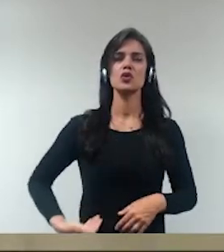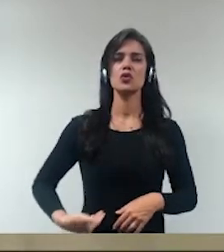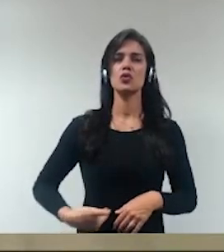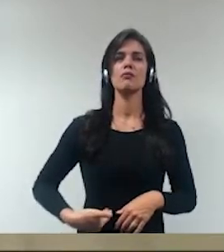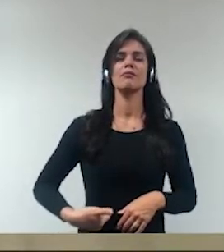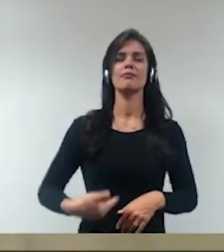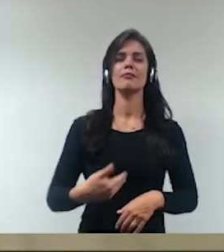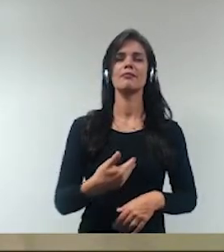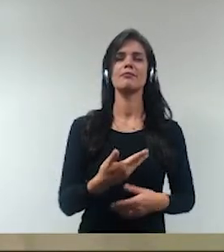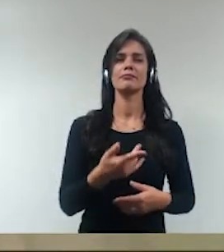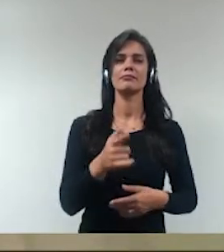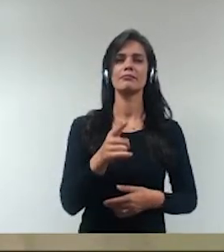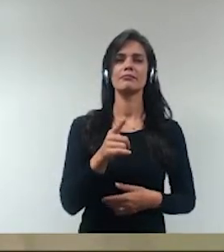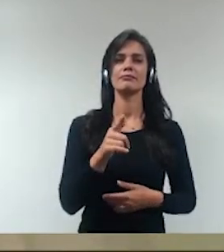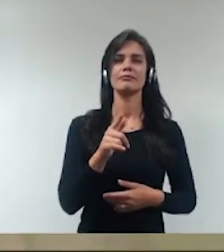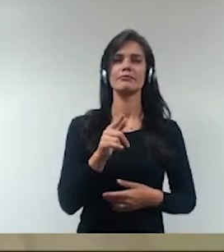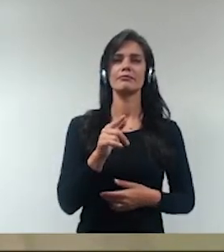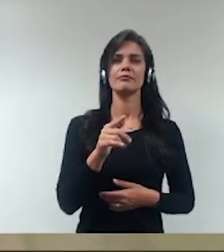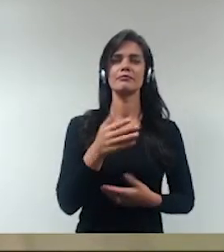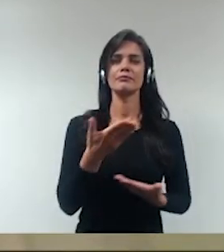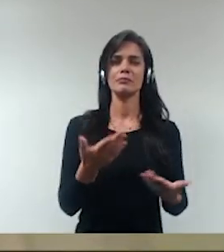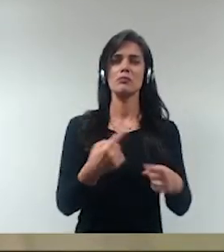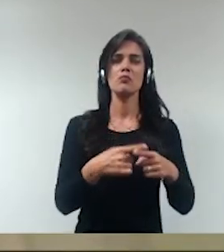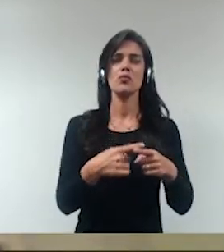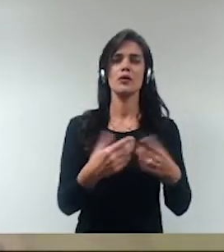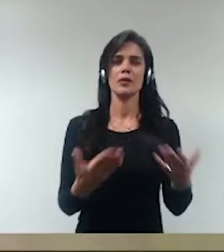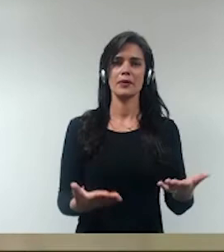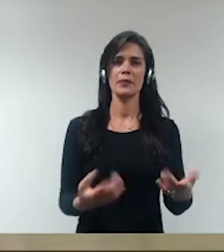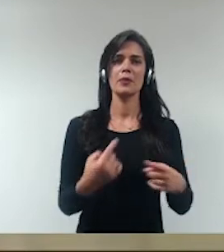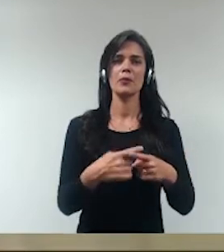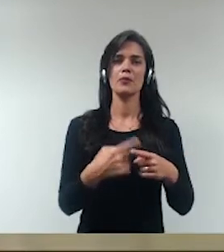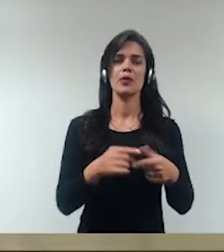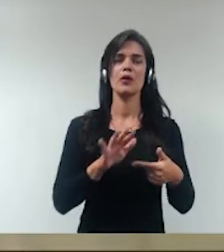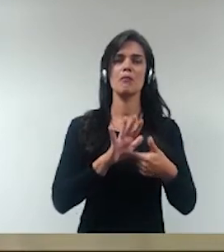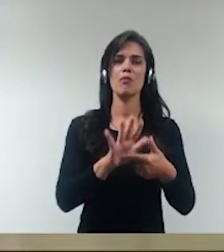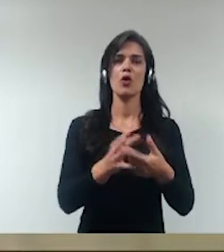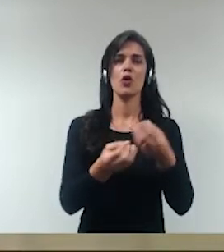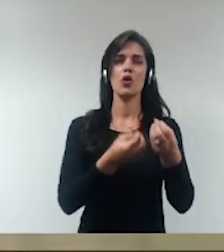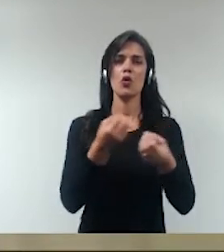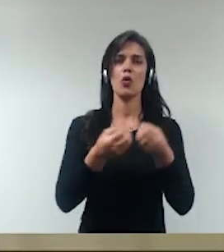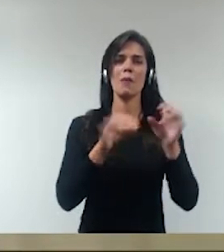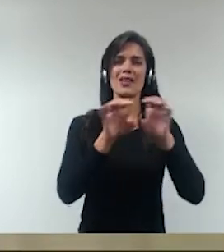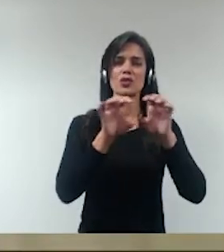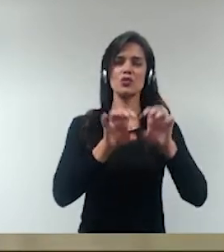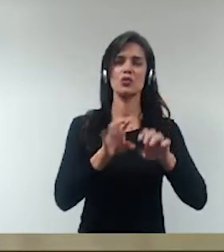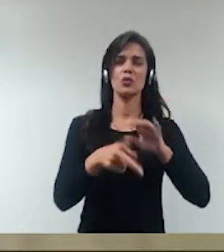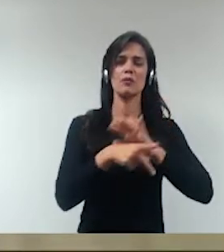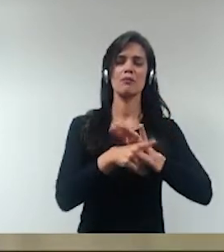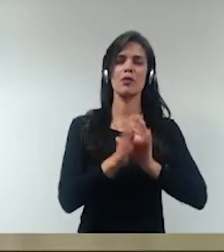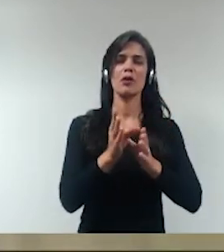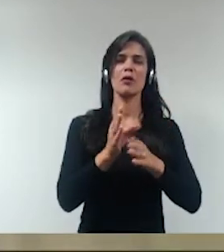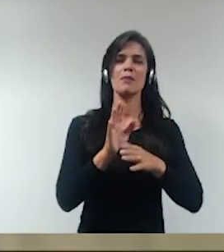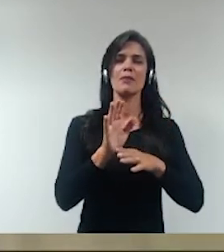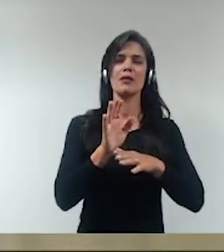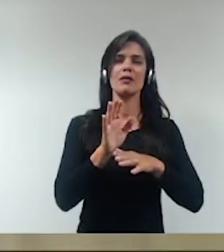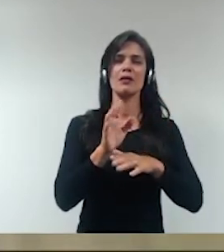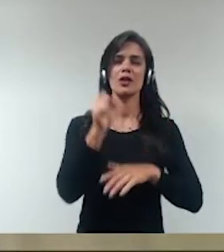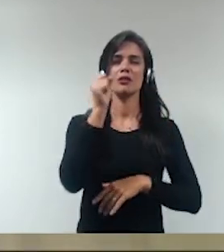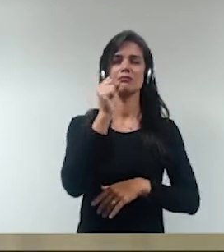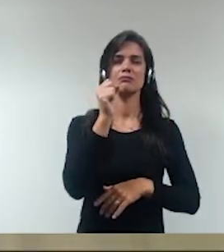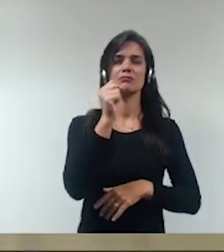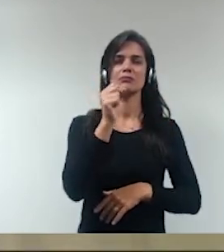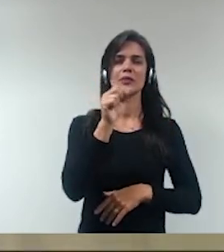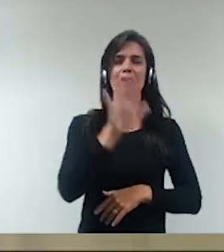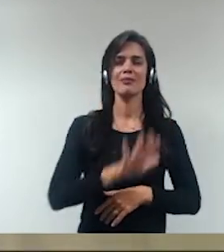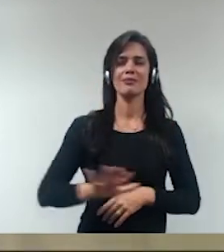é um tema do momento? Exatamente porque se busca a modernização da estrutura estatal para adequação, né, a